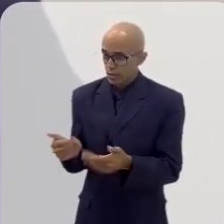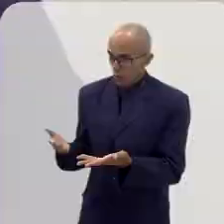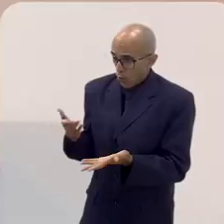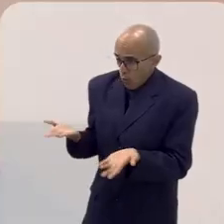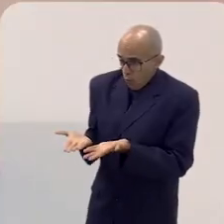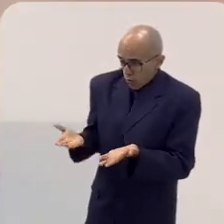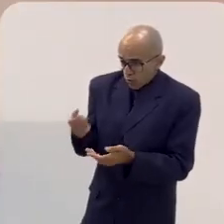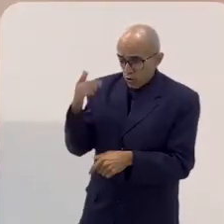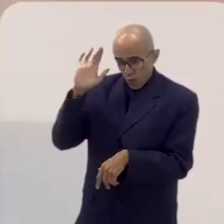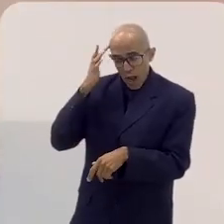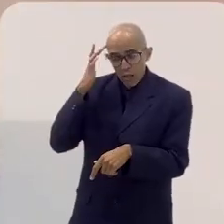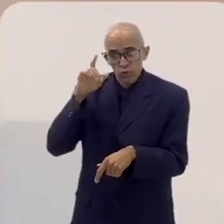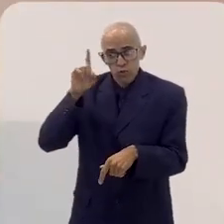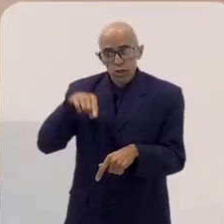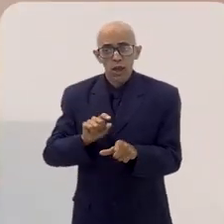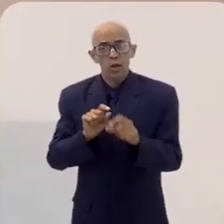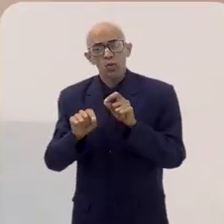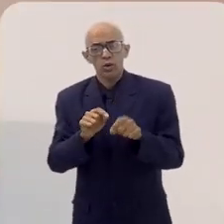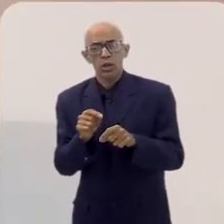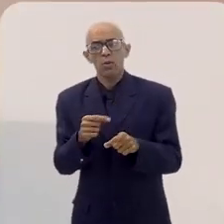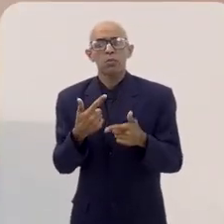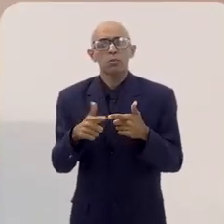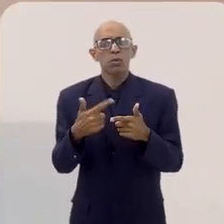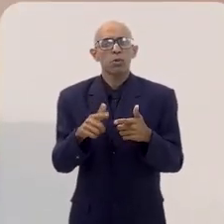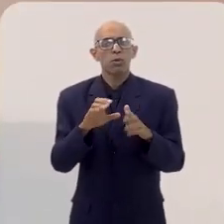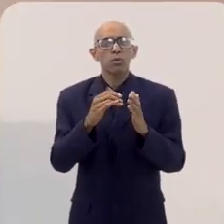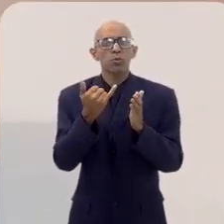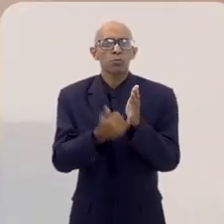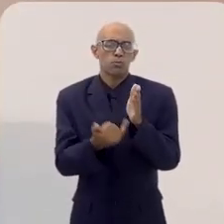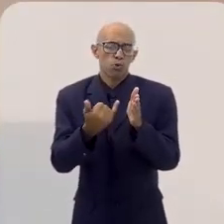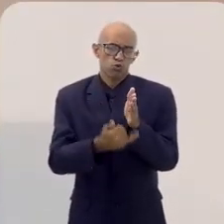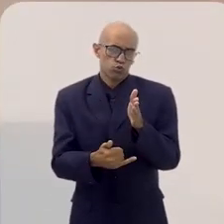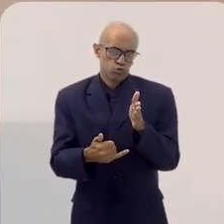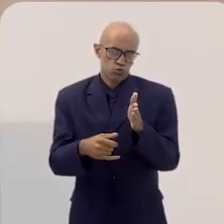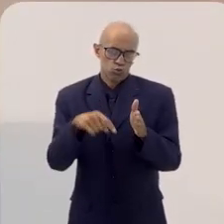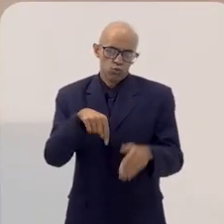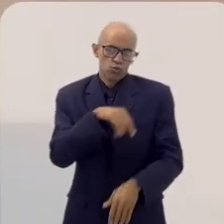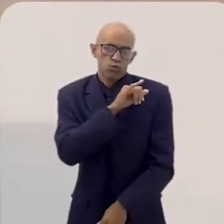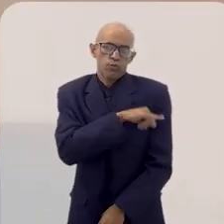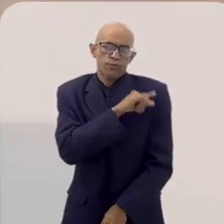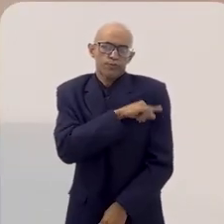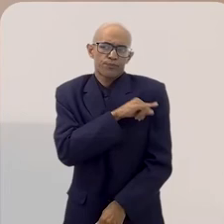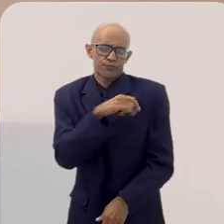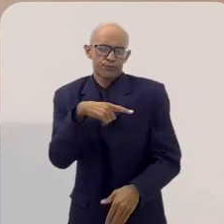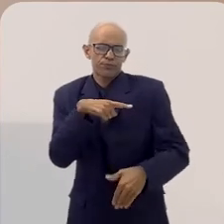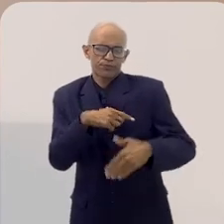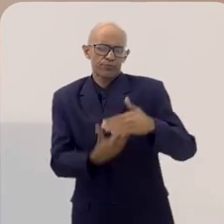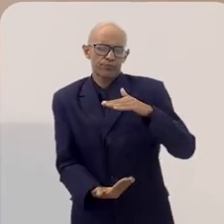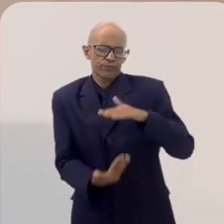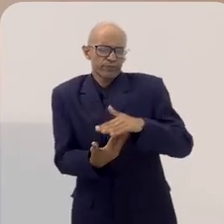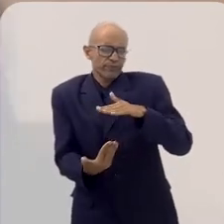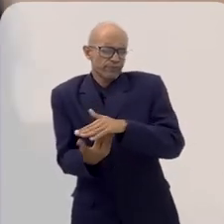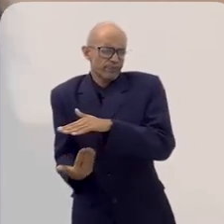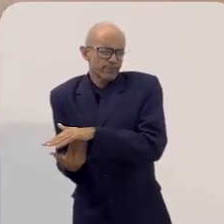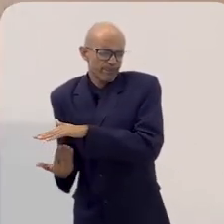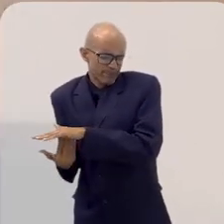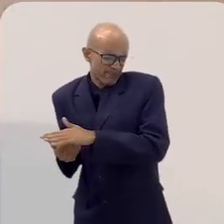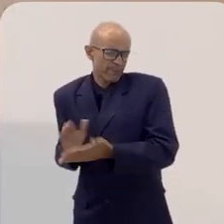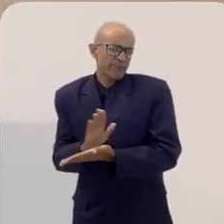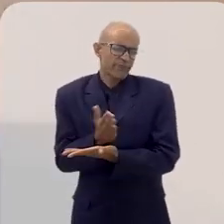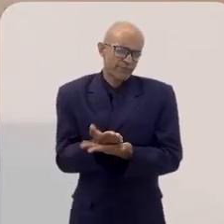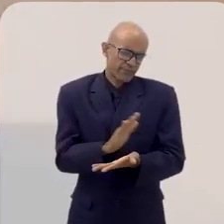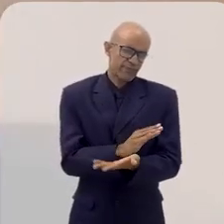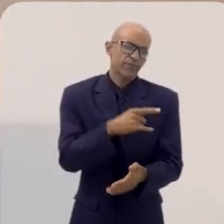Hoje, acredito que aqui seja ainda uma questão tributária. O Rio de Janeiro é um estado que ainda tem alguns